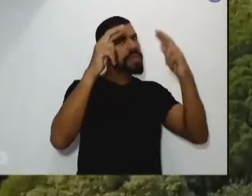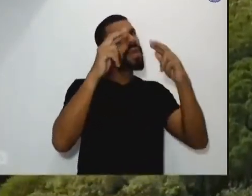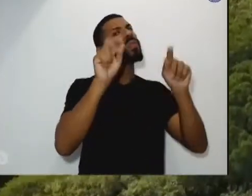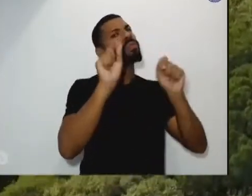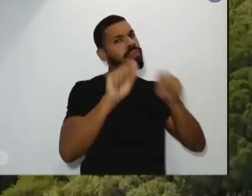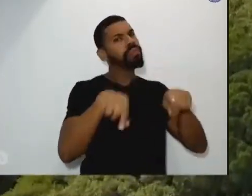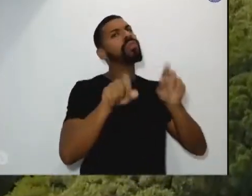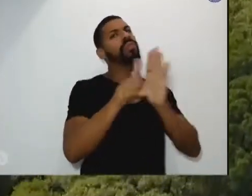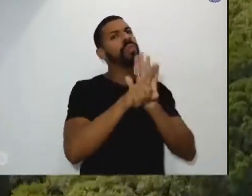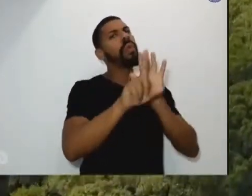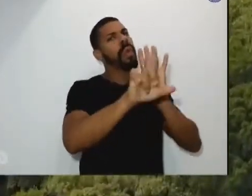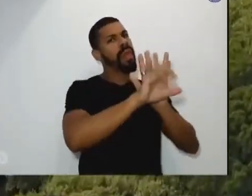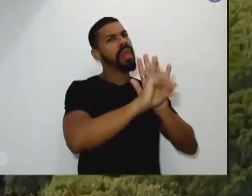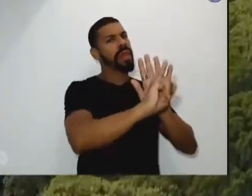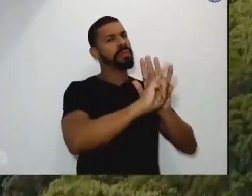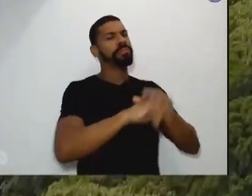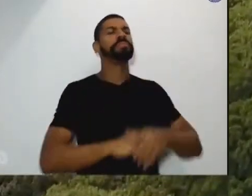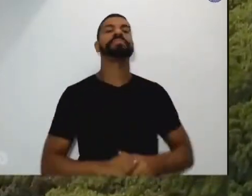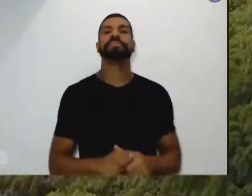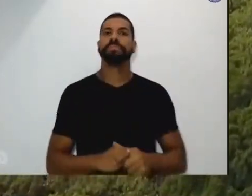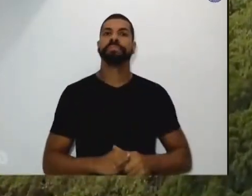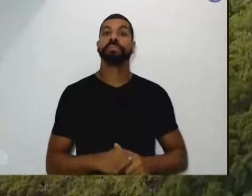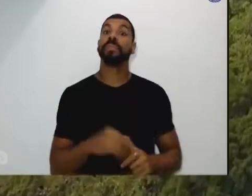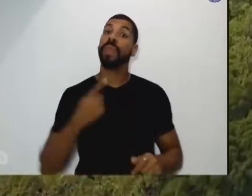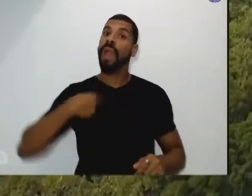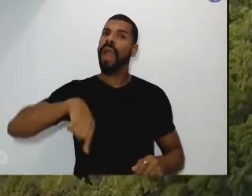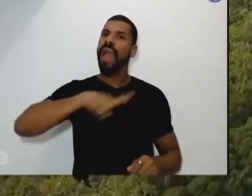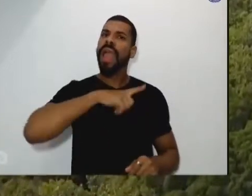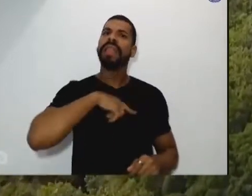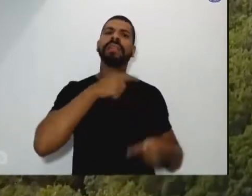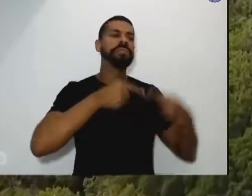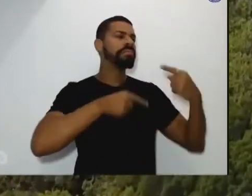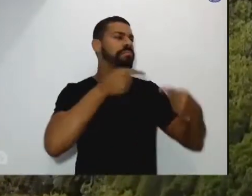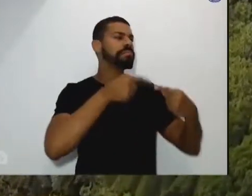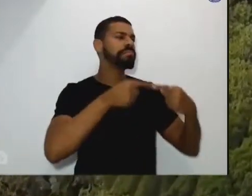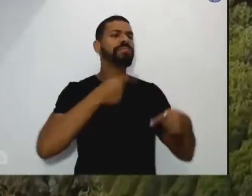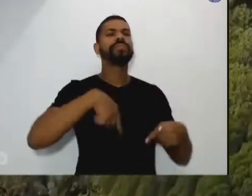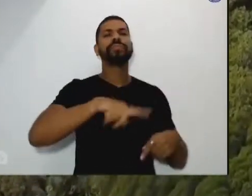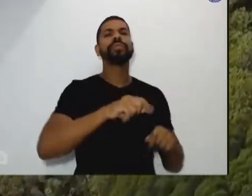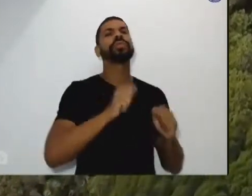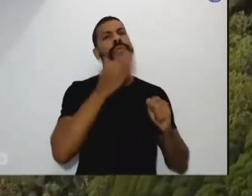vigentes. Então essa é uma das discussões que a gente vem fazendo.